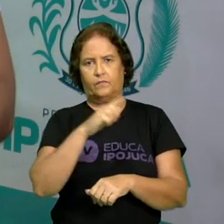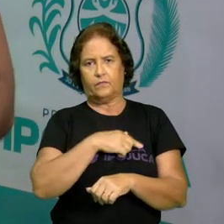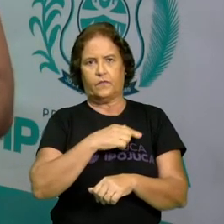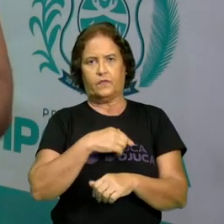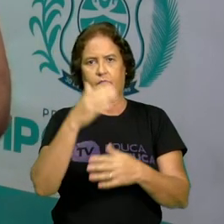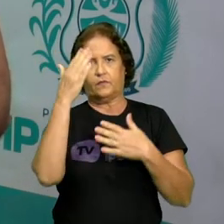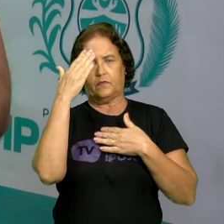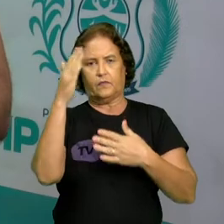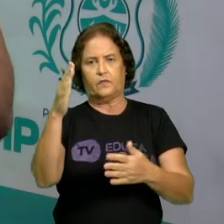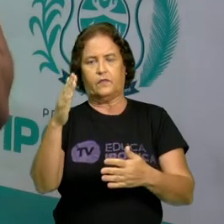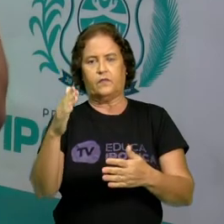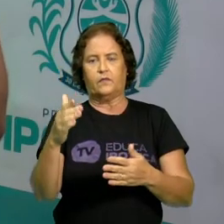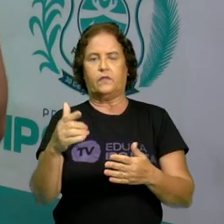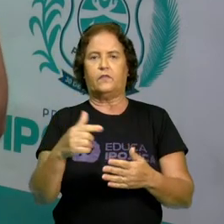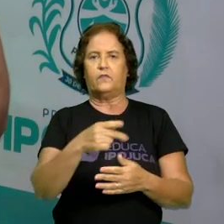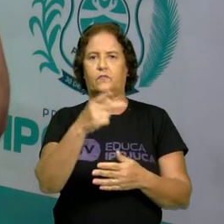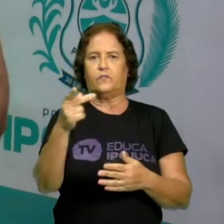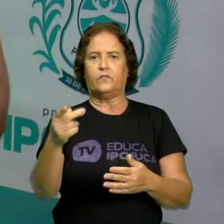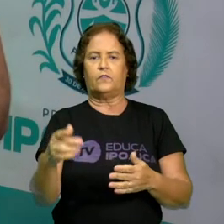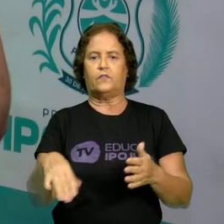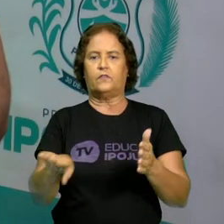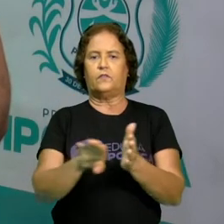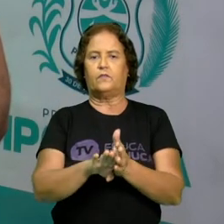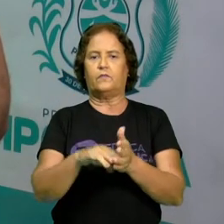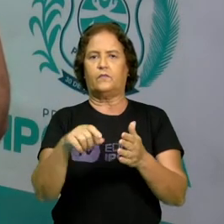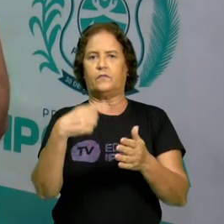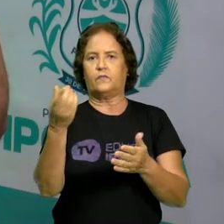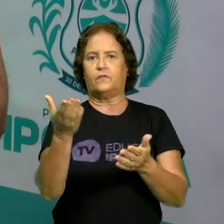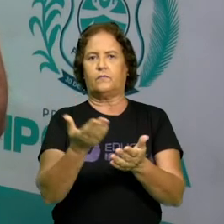agradeço a sua presença e até a próxima aula.